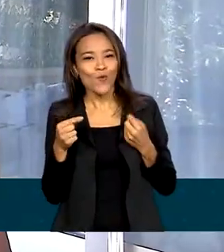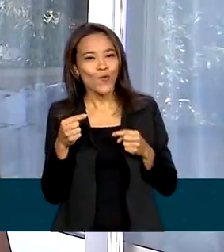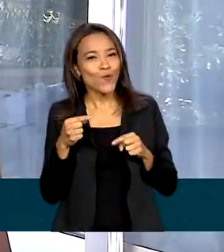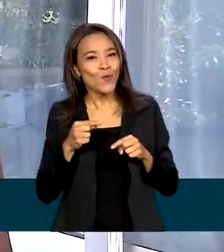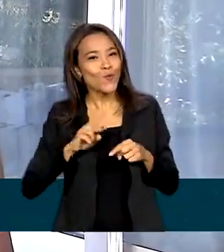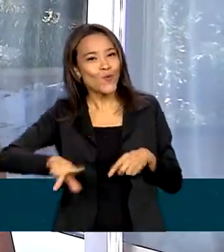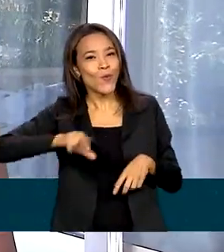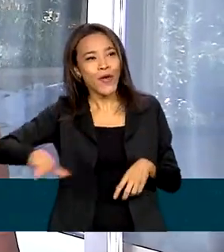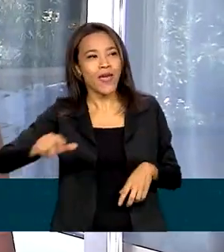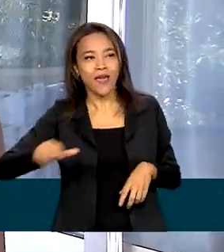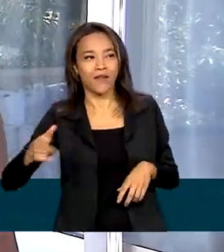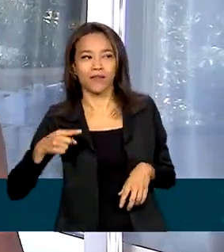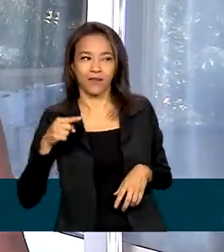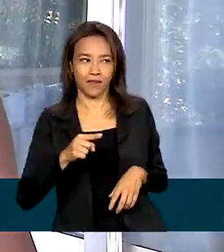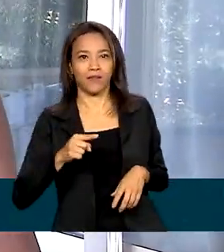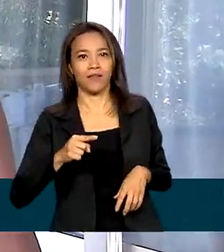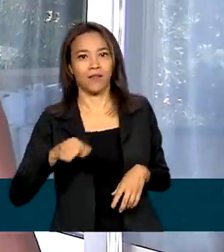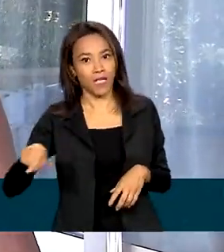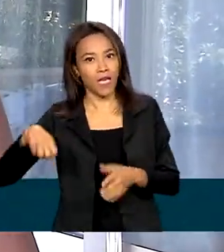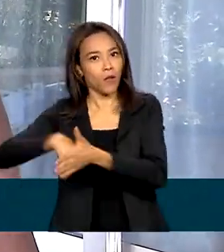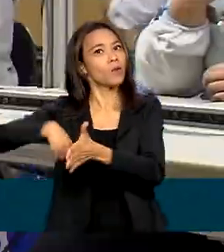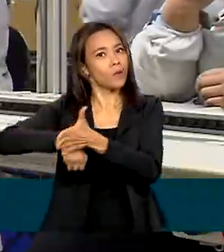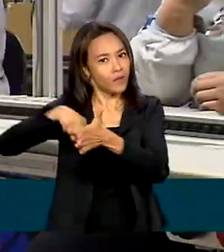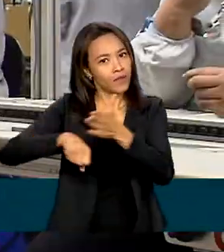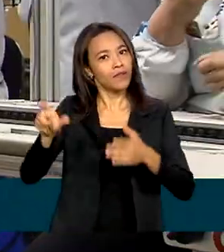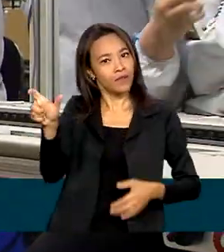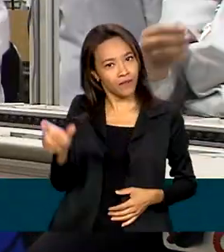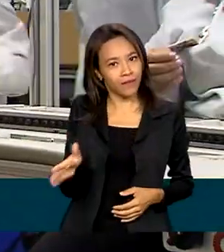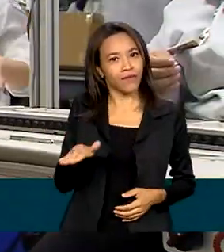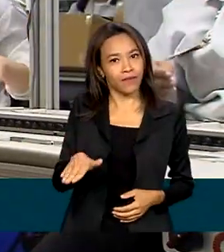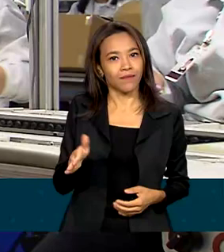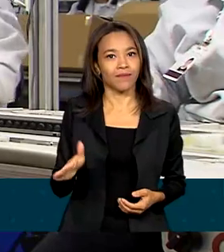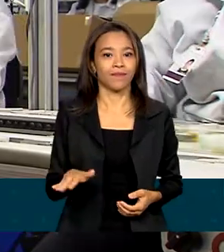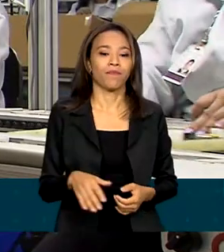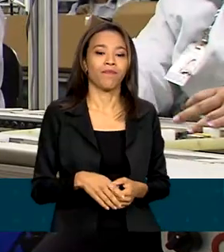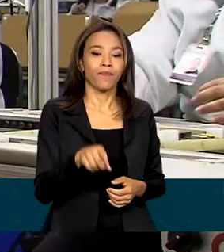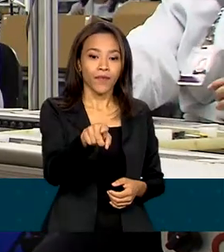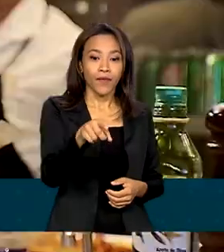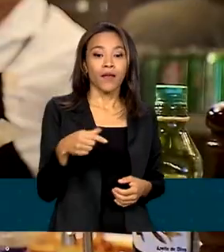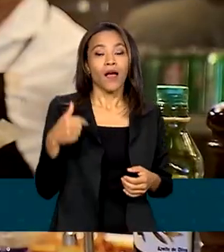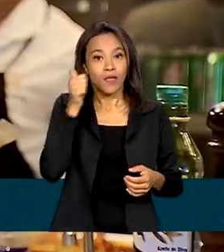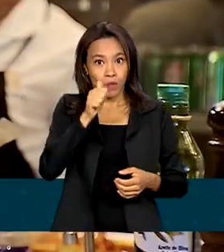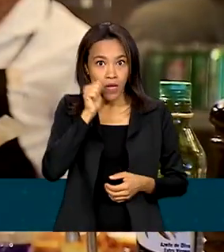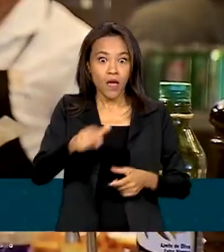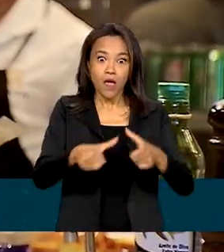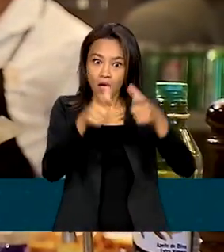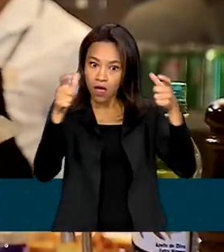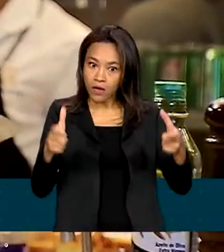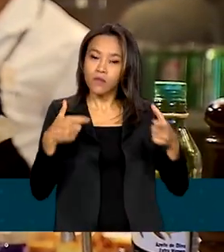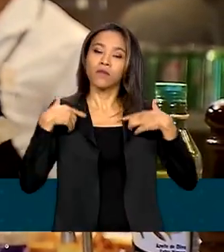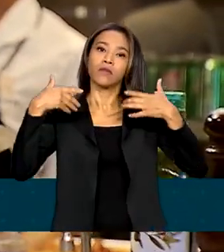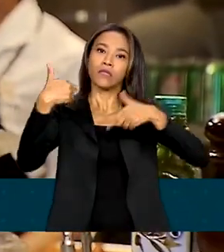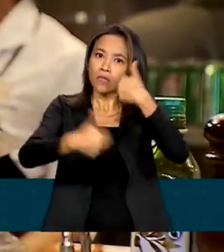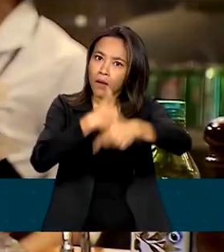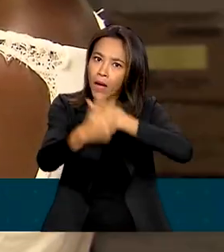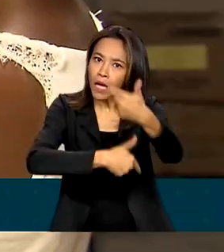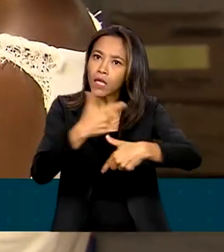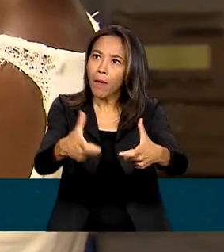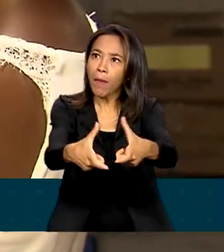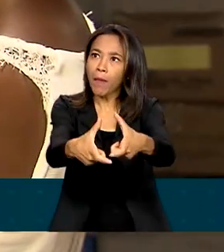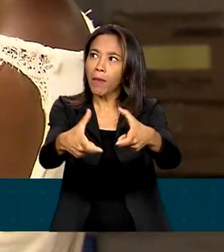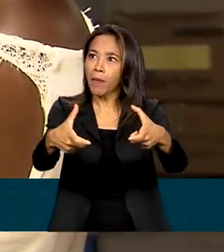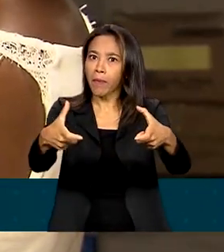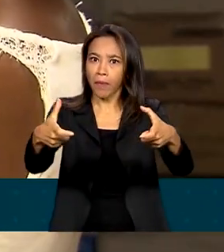ser para ela, ela lute também. Apesar da participação delas no mercado de trabalho ter crescido